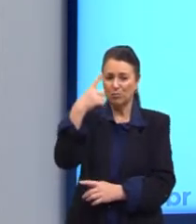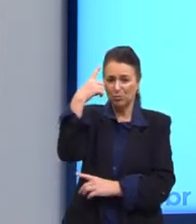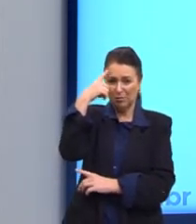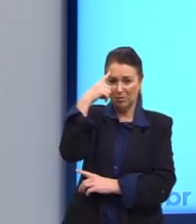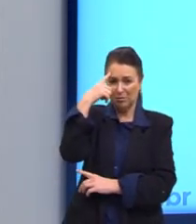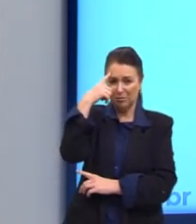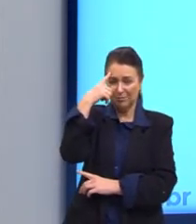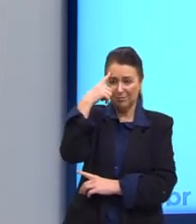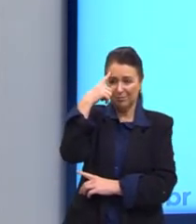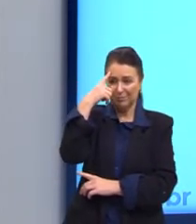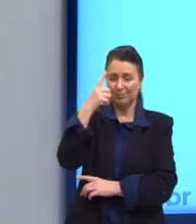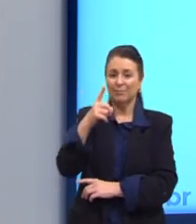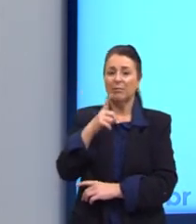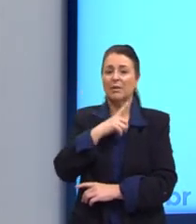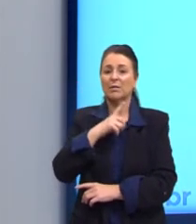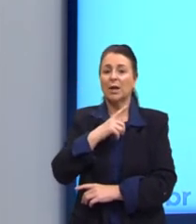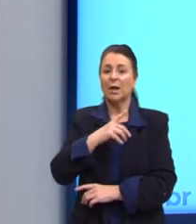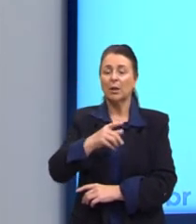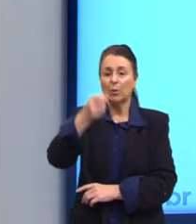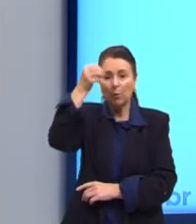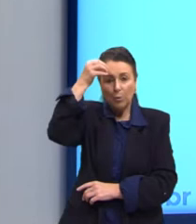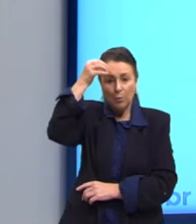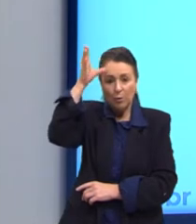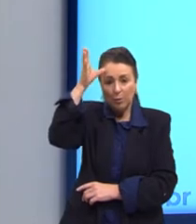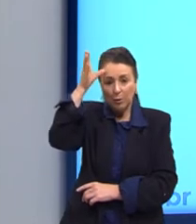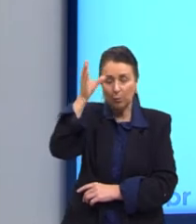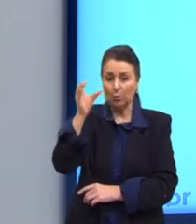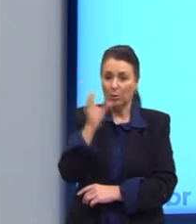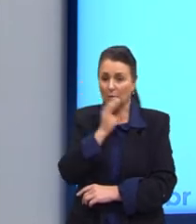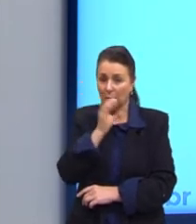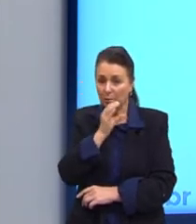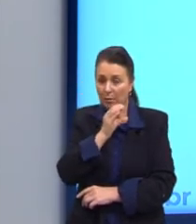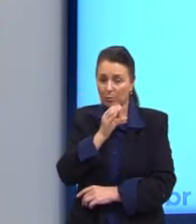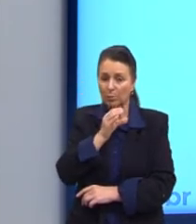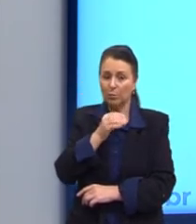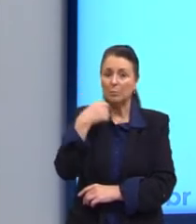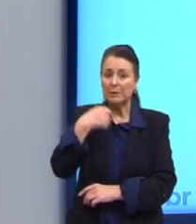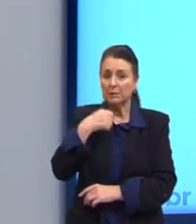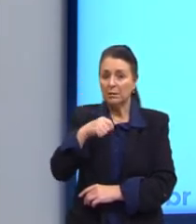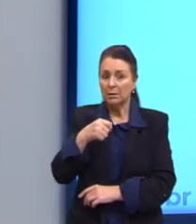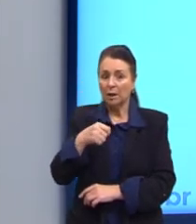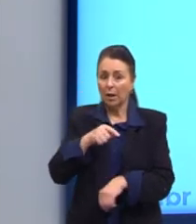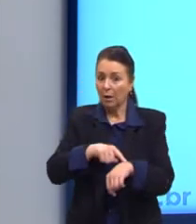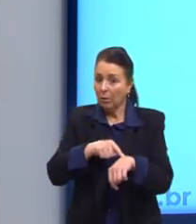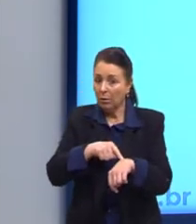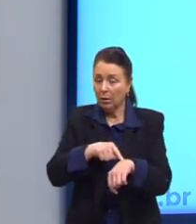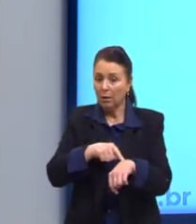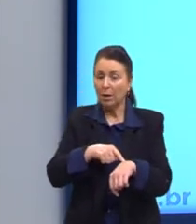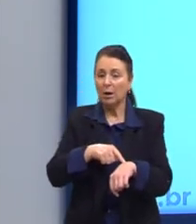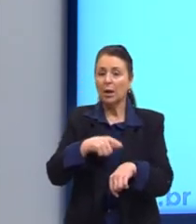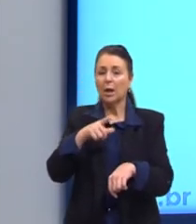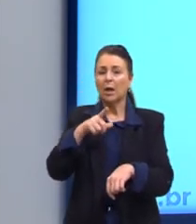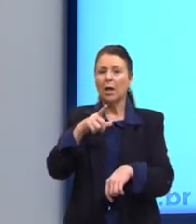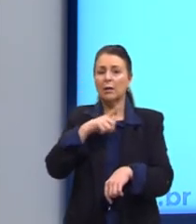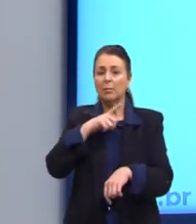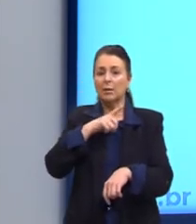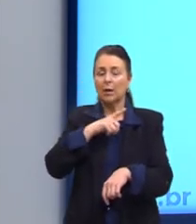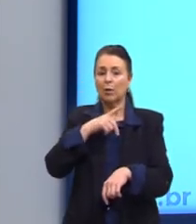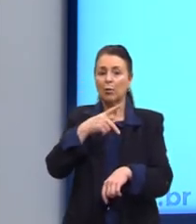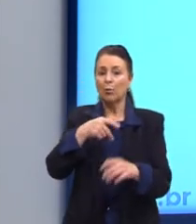aqui, por exemplo. Então, tem o conhecimento imediato, dedutivo, necessário. Sempre tem uma premissa maior,